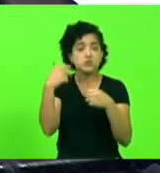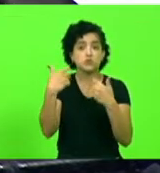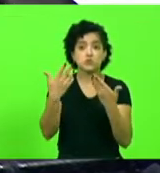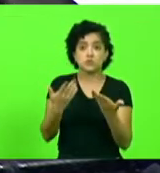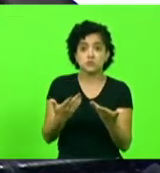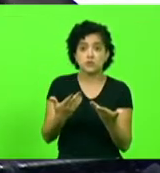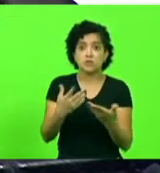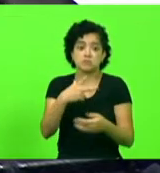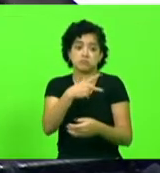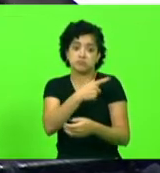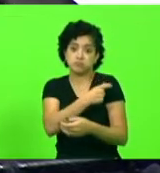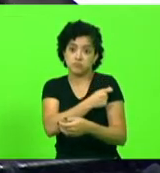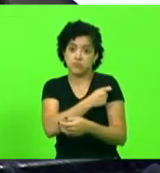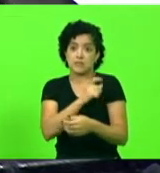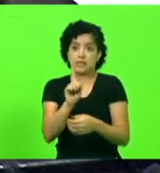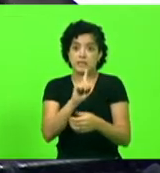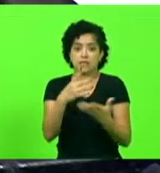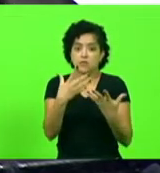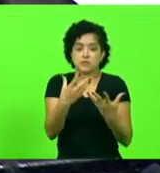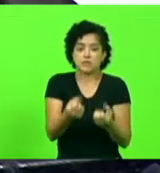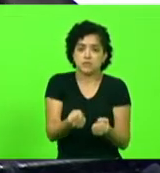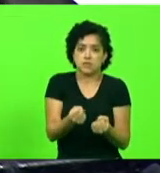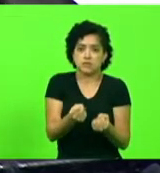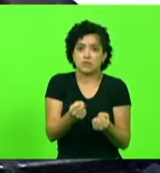não se vacinaram. Pessoas não, alunos.